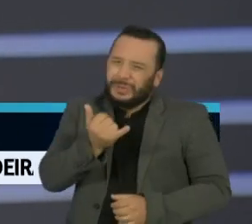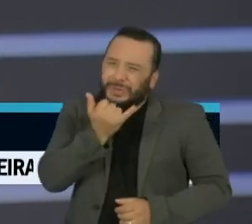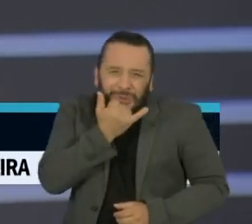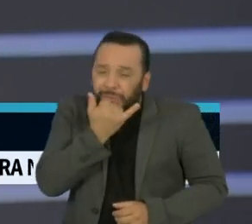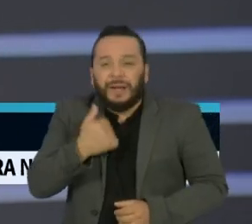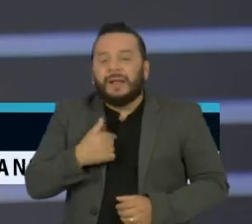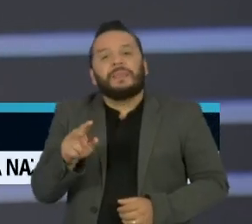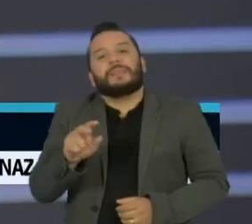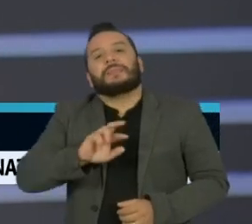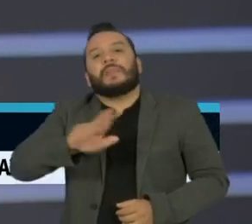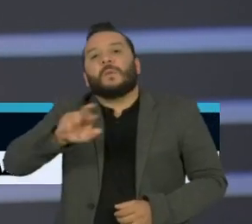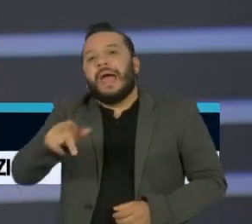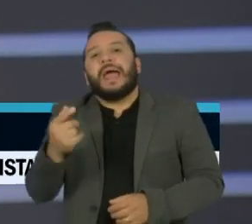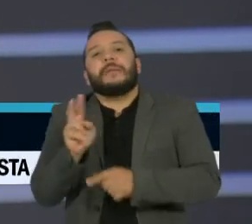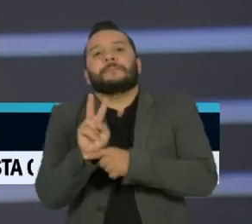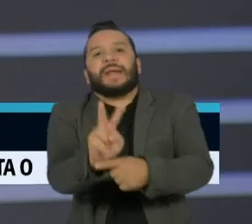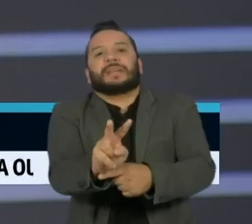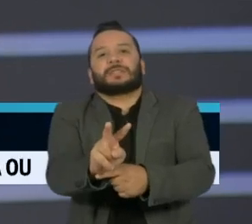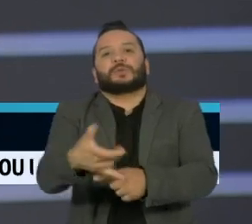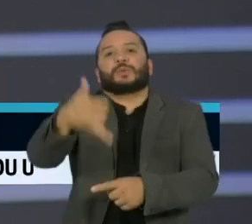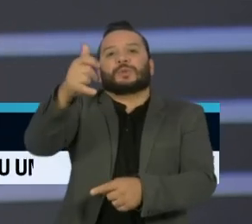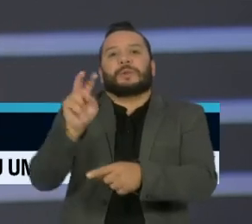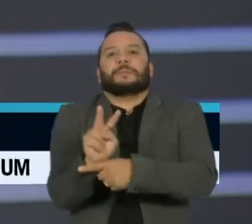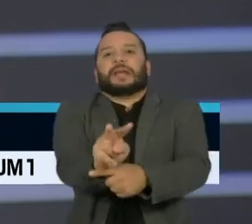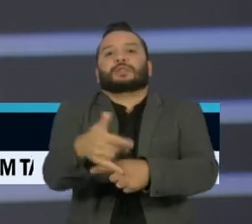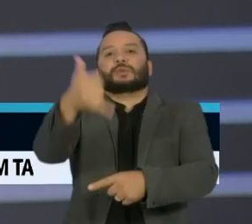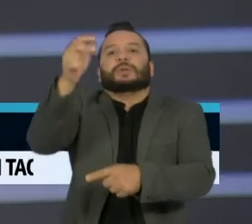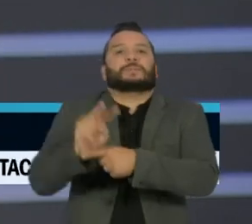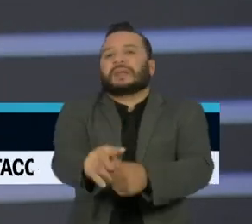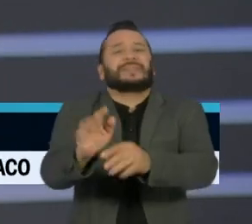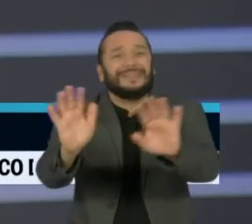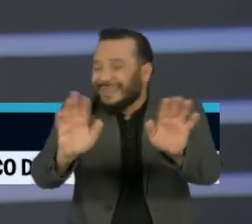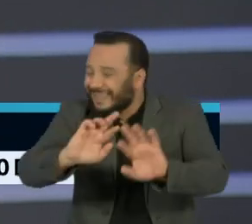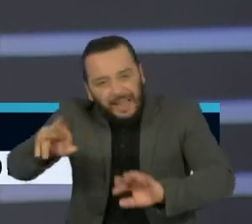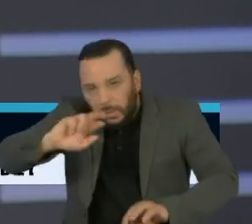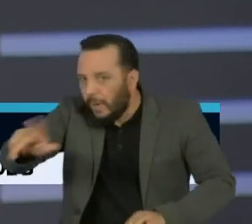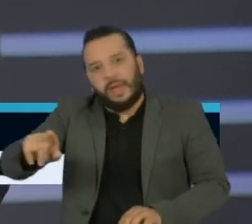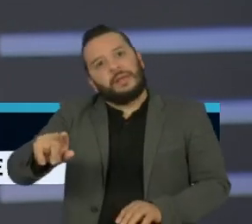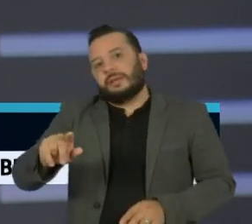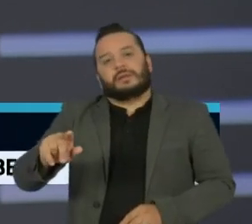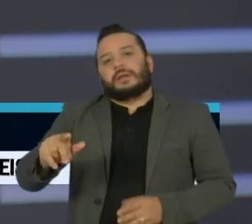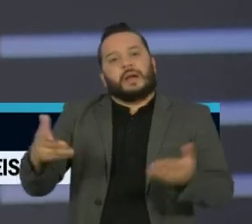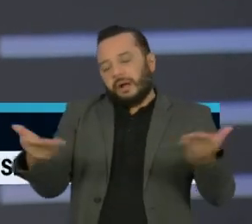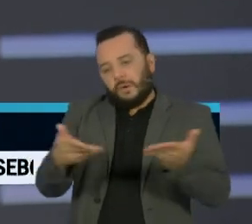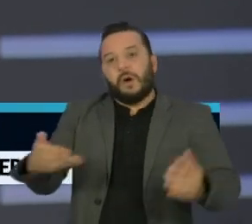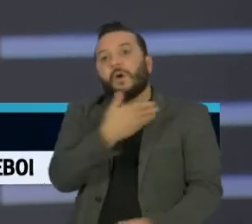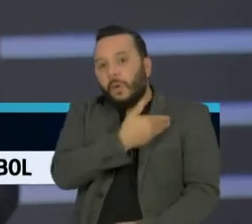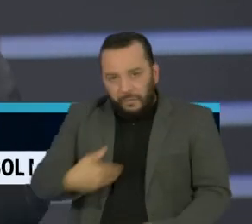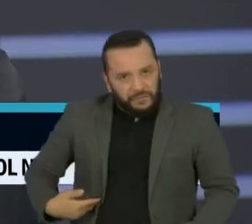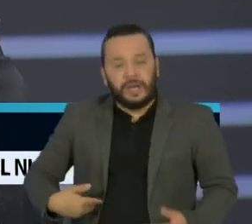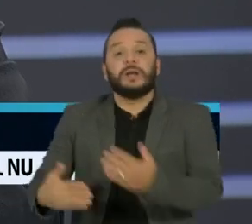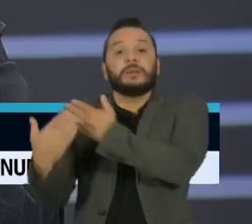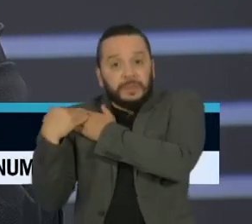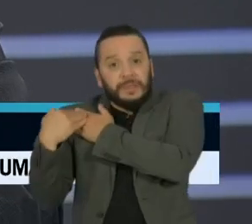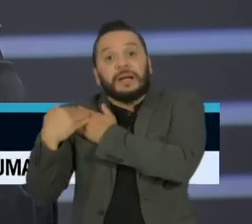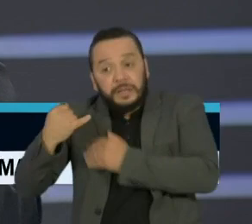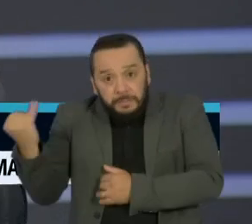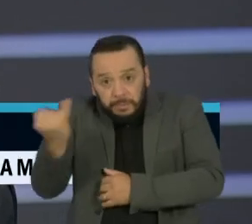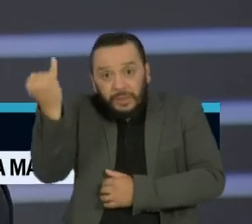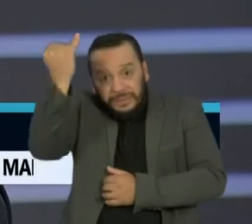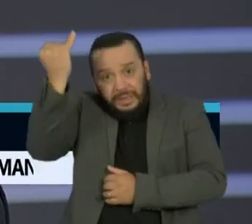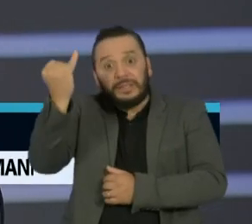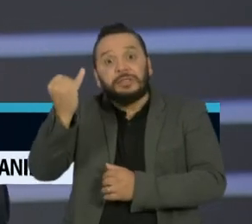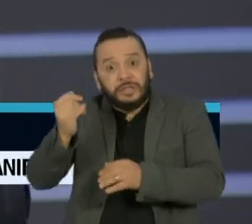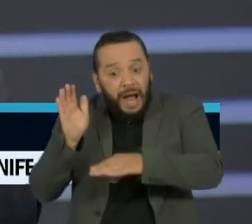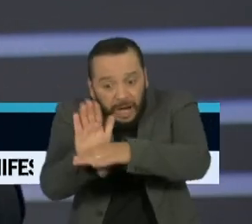novo. As empresas que estão fechadas precisam de empréstimo novo. Então, nesse momento, a função do governo é importantíssima junto com a iniciativa privada, mas a